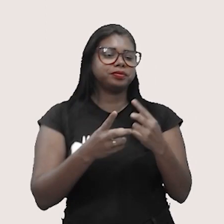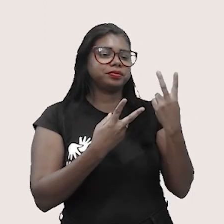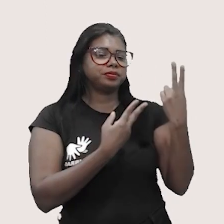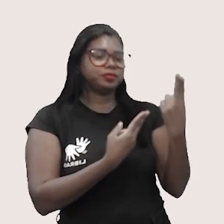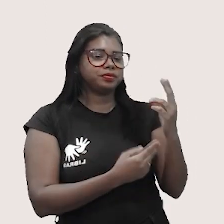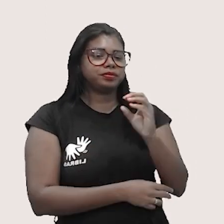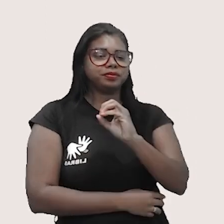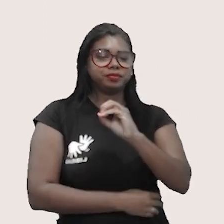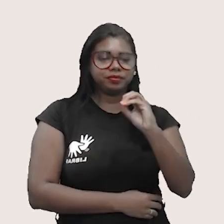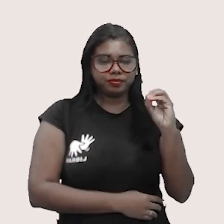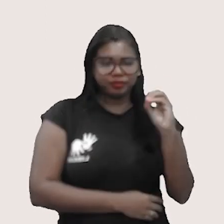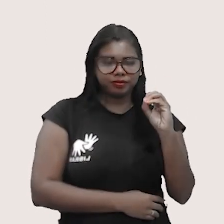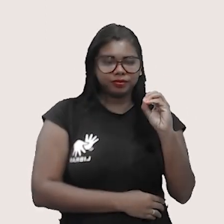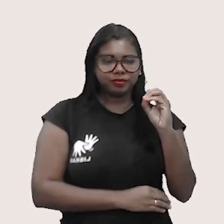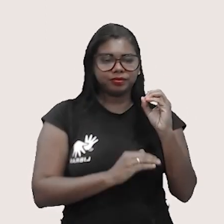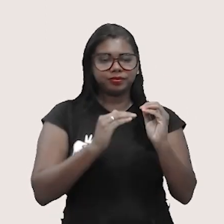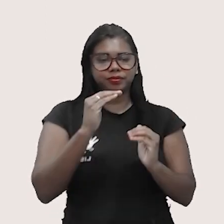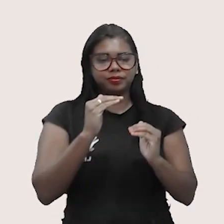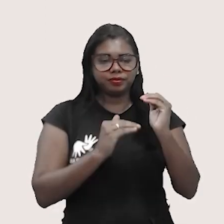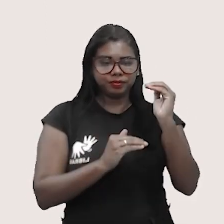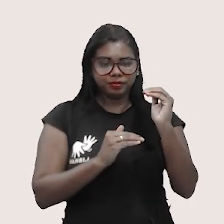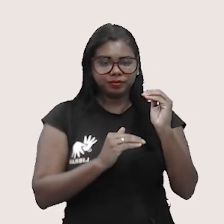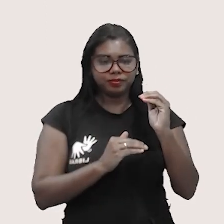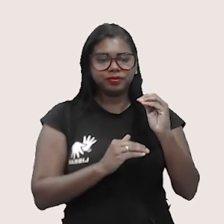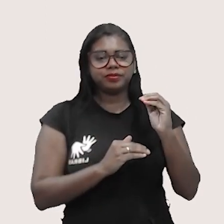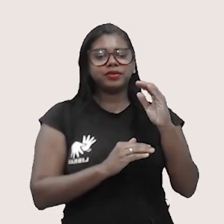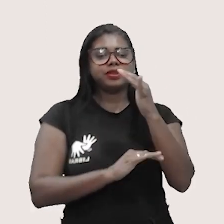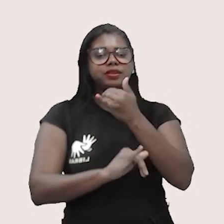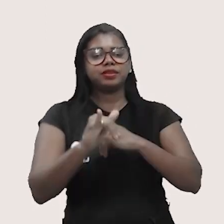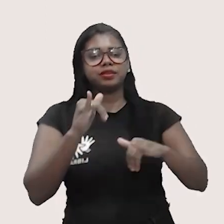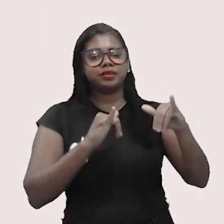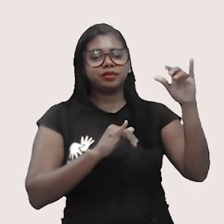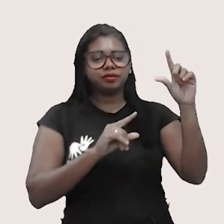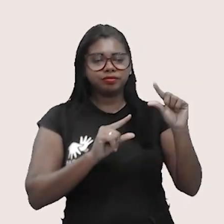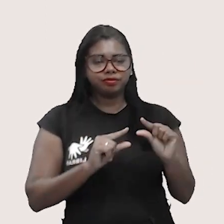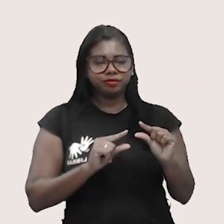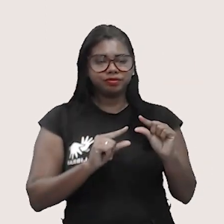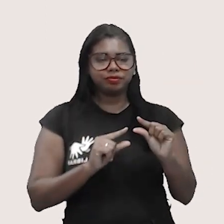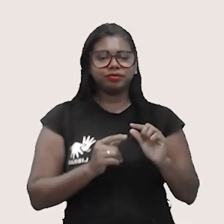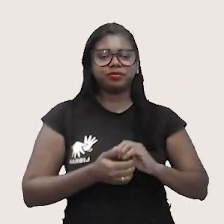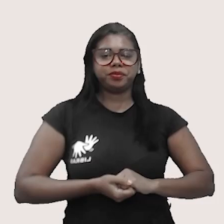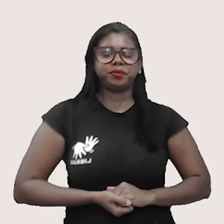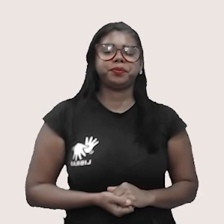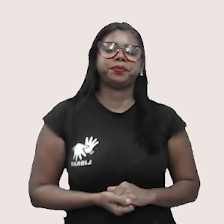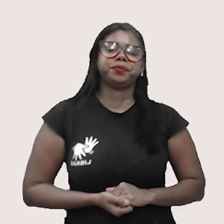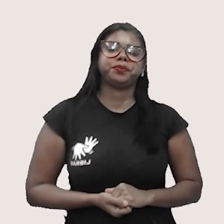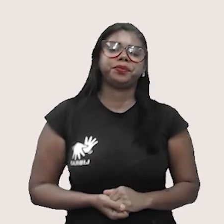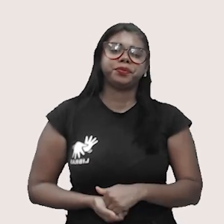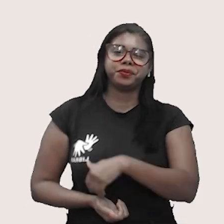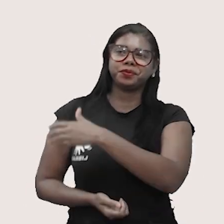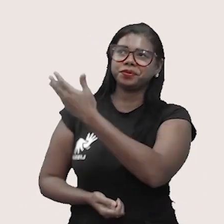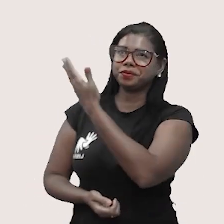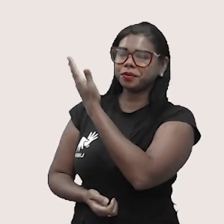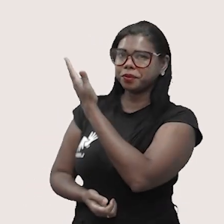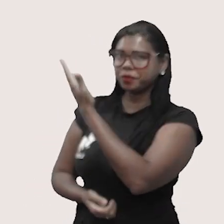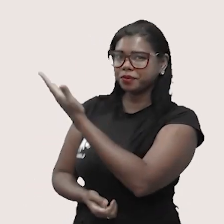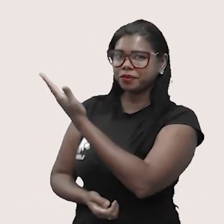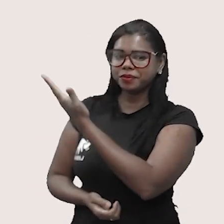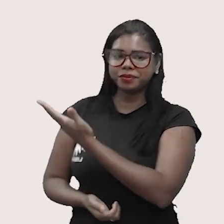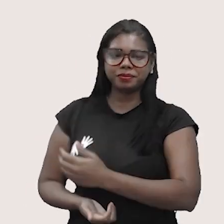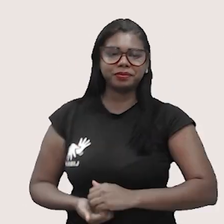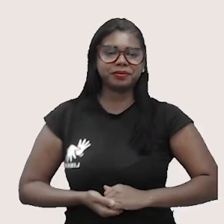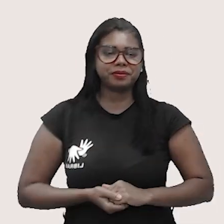zero, temperatura aumenta, a energia aumenta, temperatura diminui, a energia diminui. Então, nesse processo isotérmico,